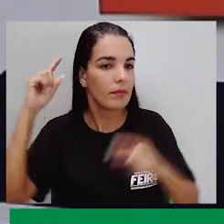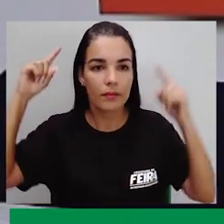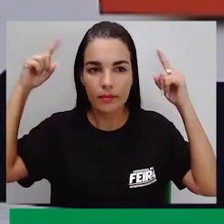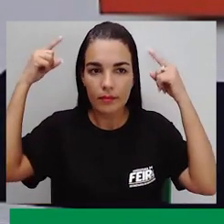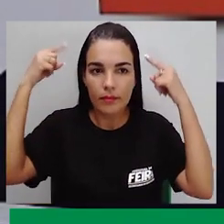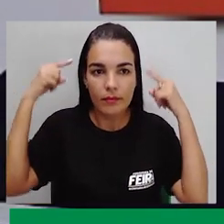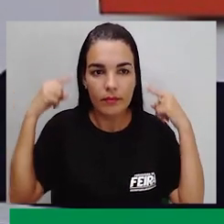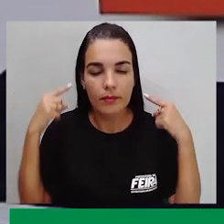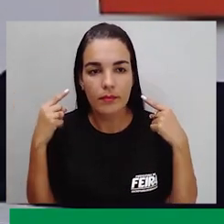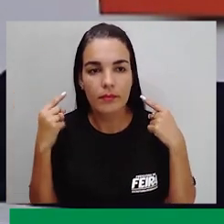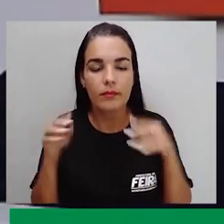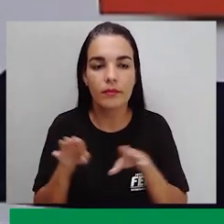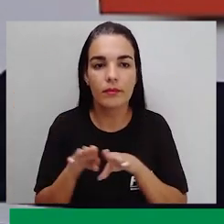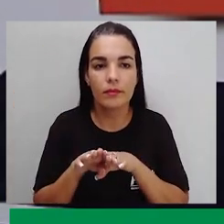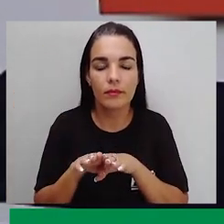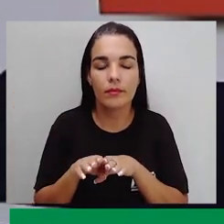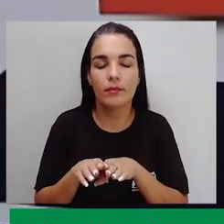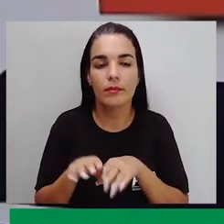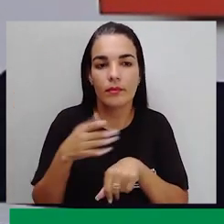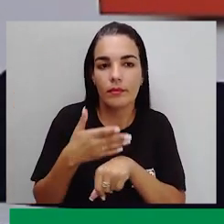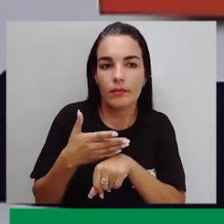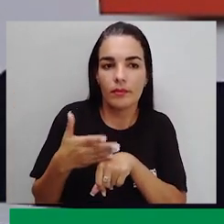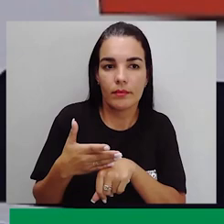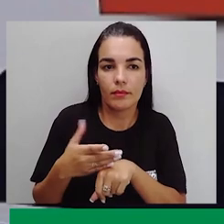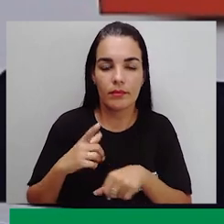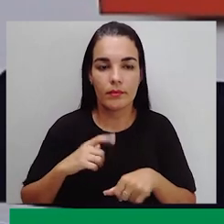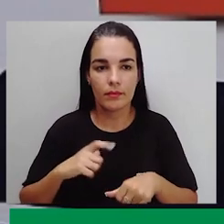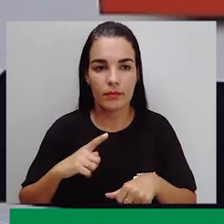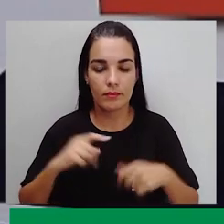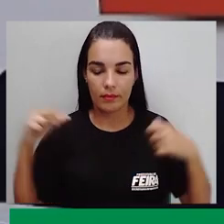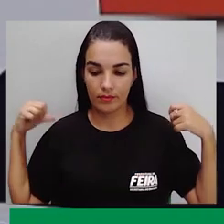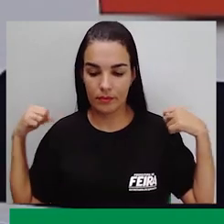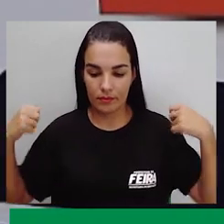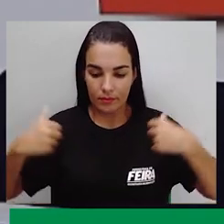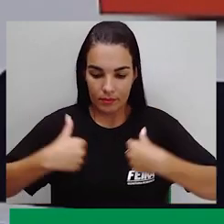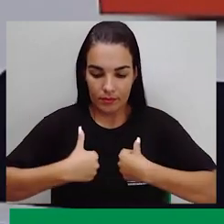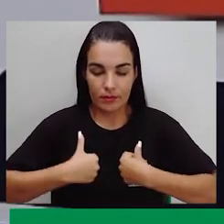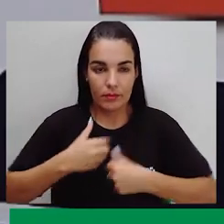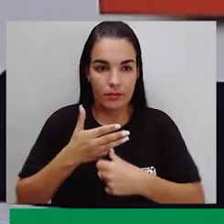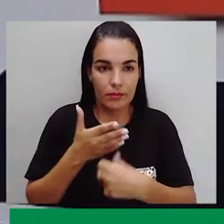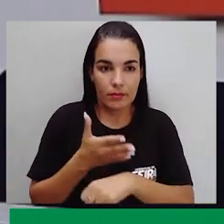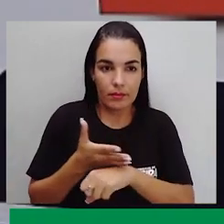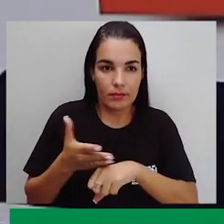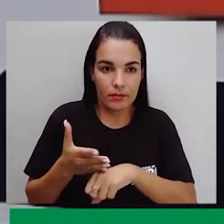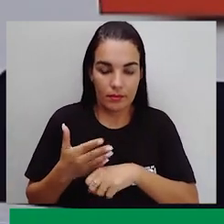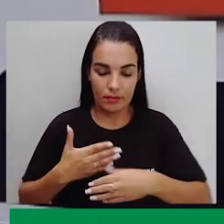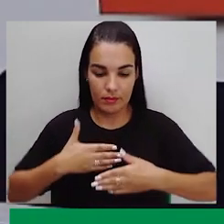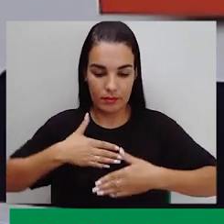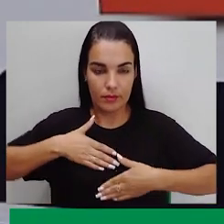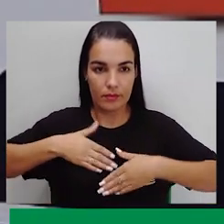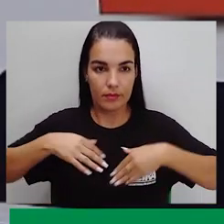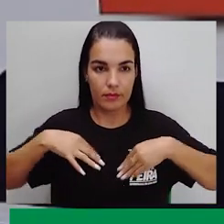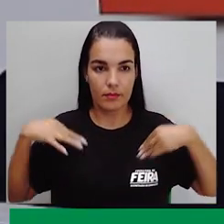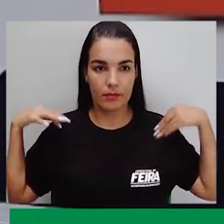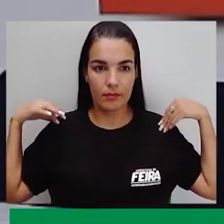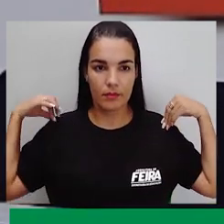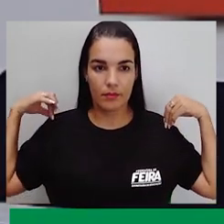crespos, estão grisalhos, eu estou vestido com um guarda-pó branco sobre uma camisa